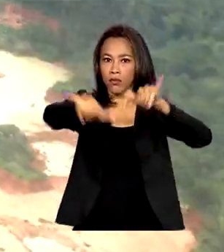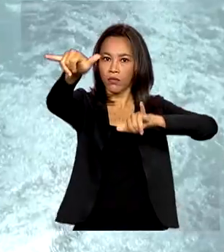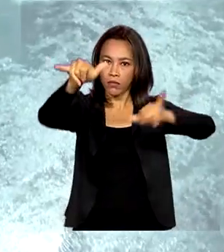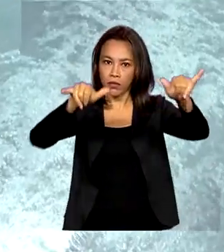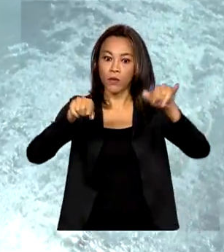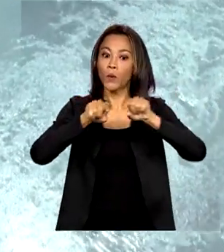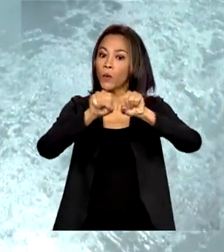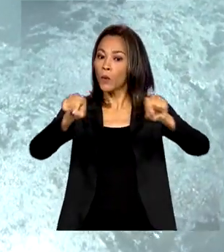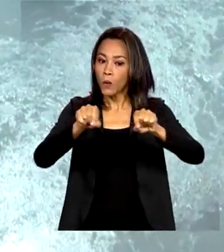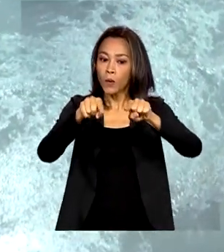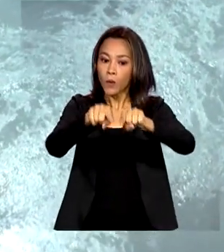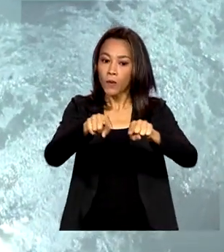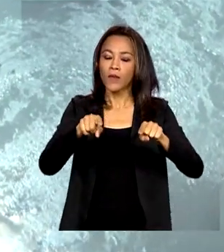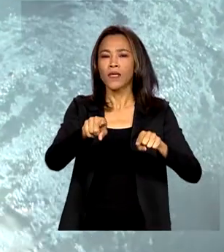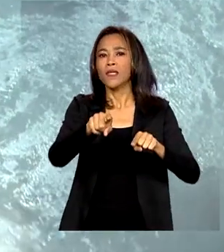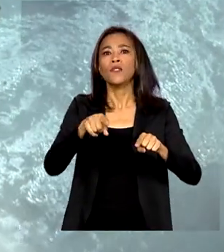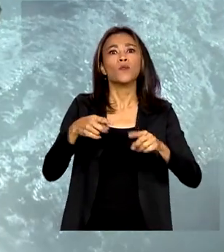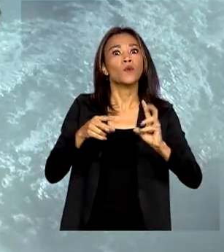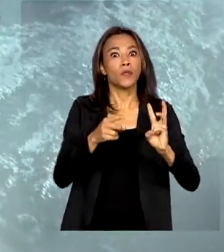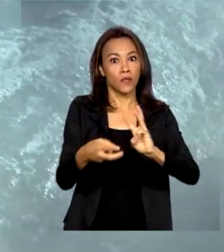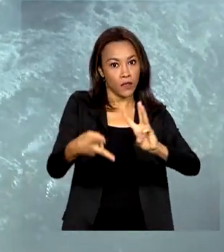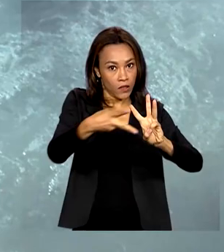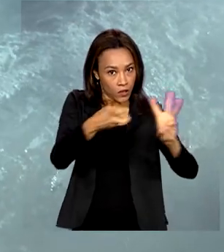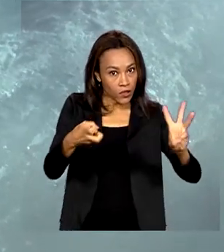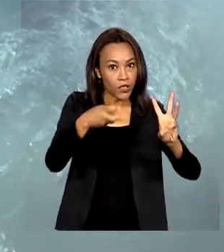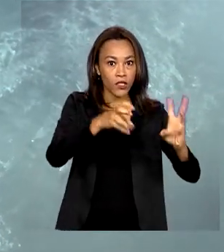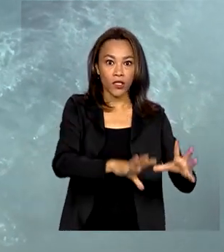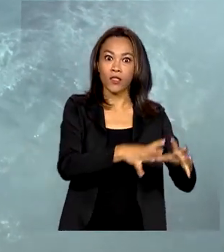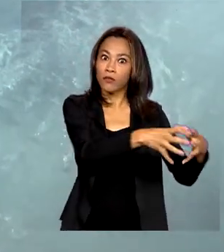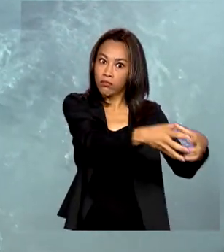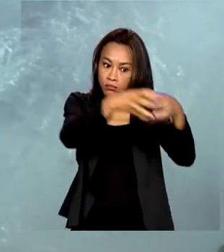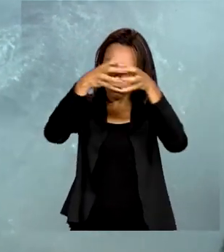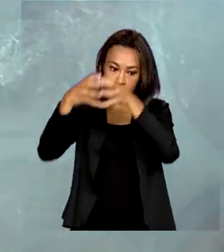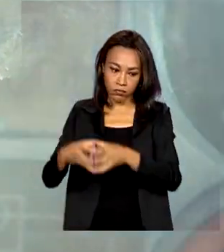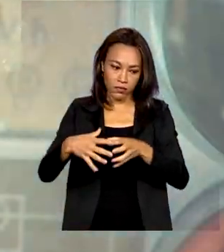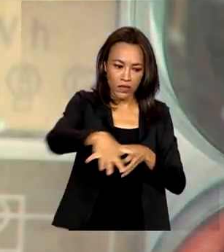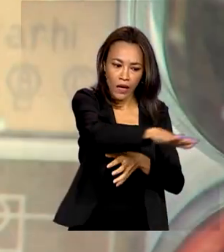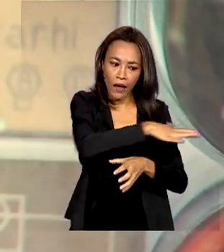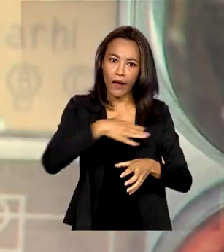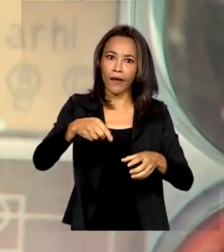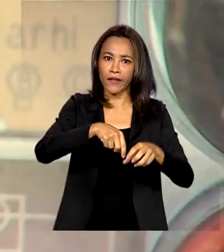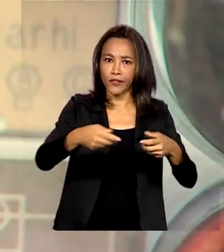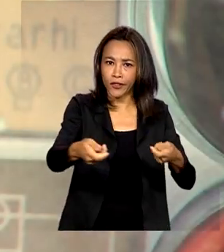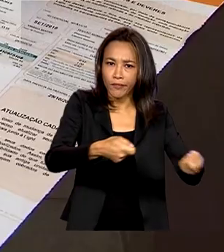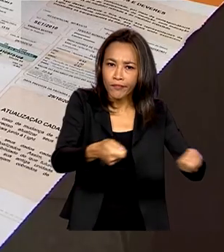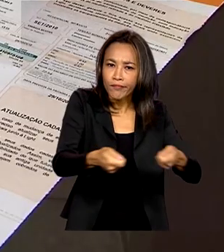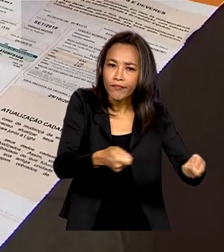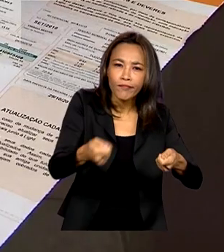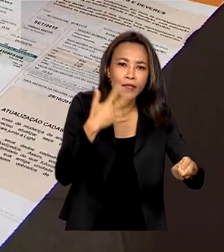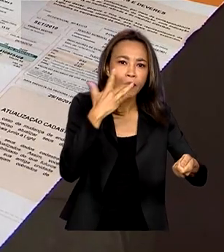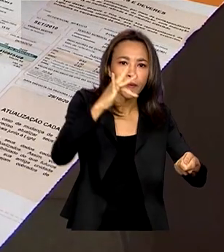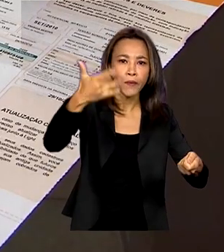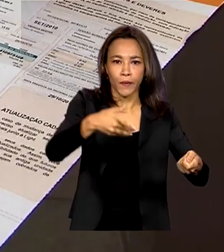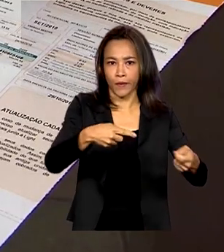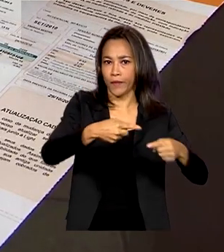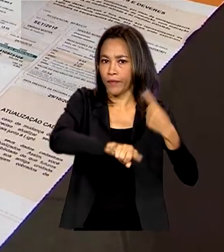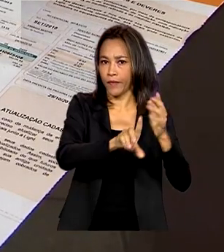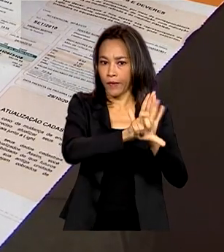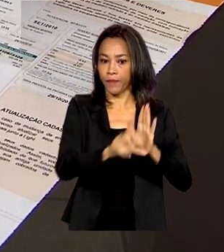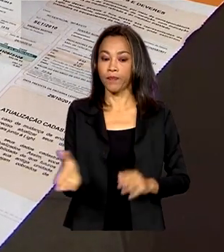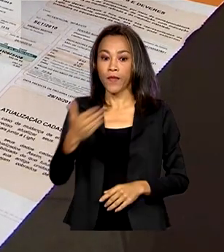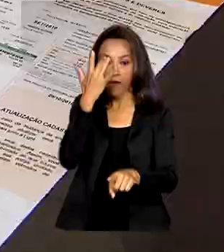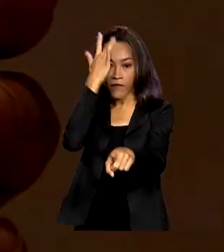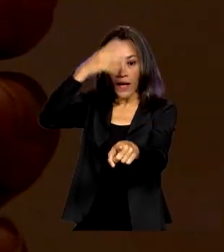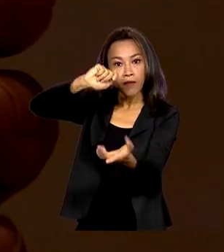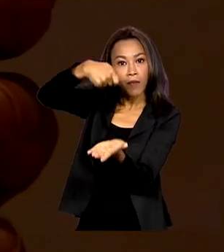espontânea de não indígenas de áreas de garimpo ilegal. Para facilitar o pagamento da conta de luz,